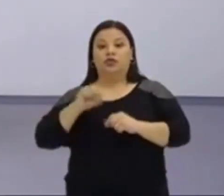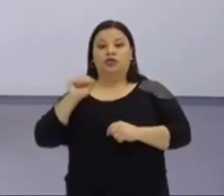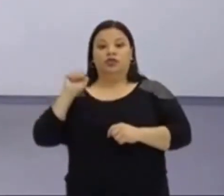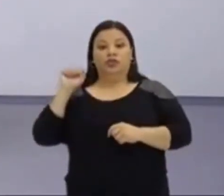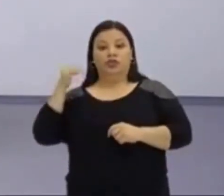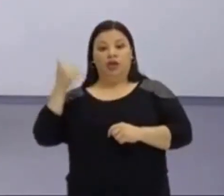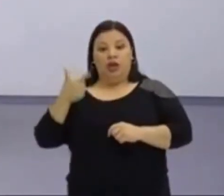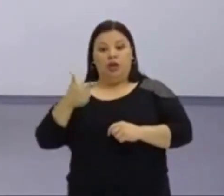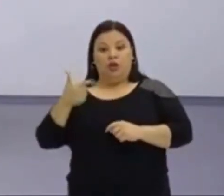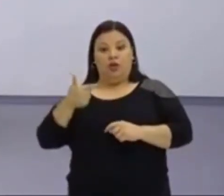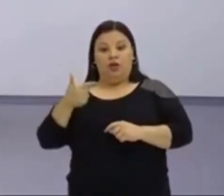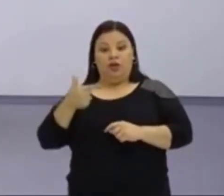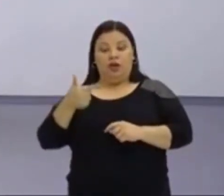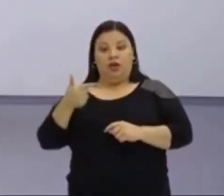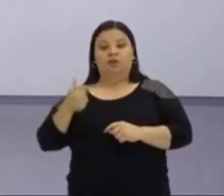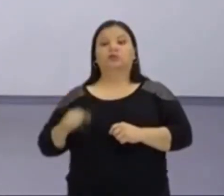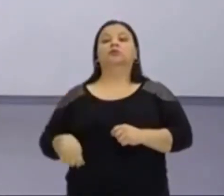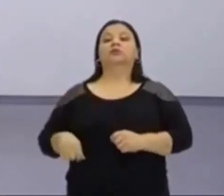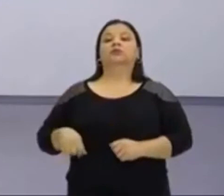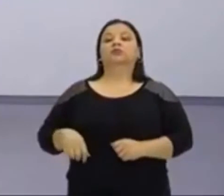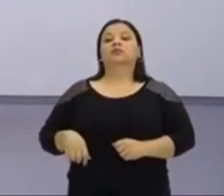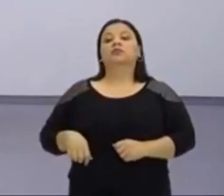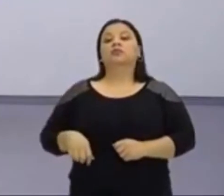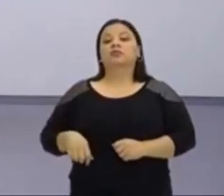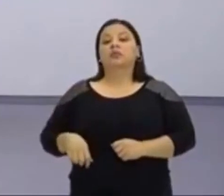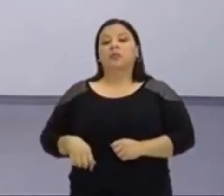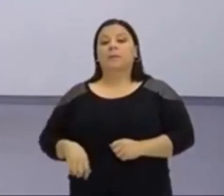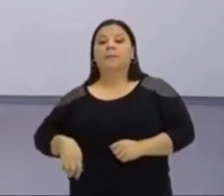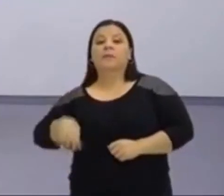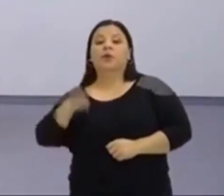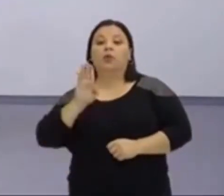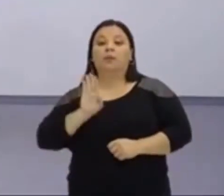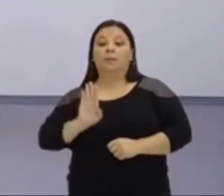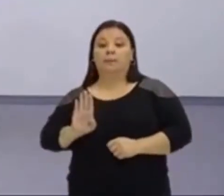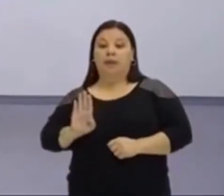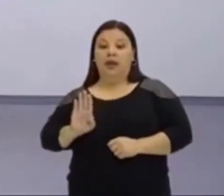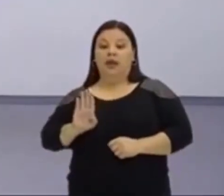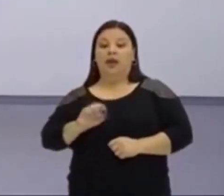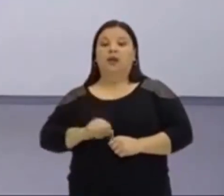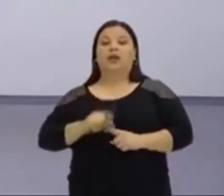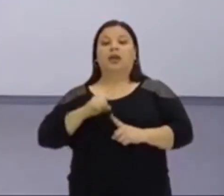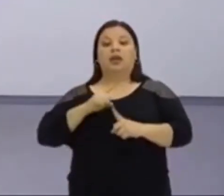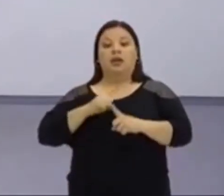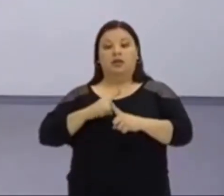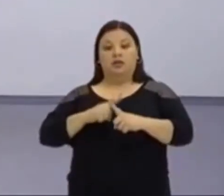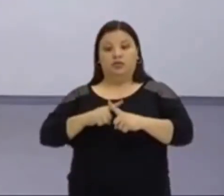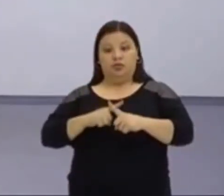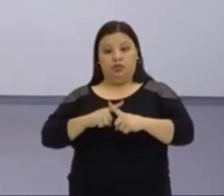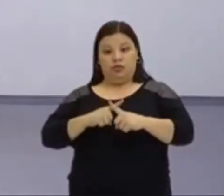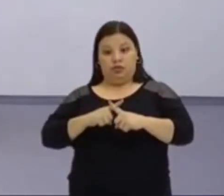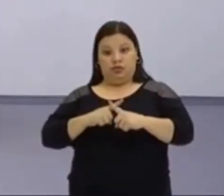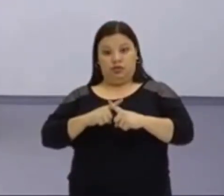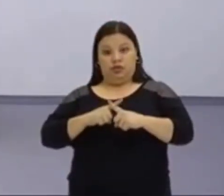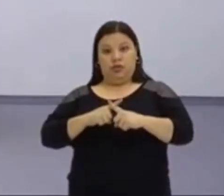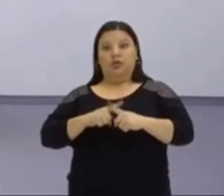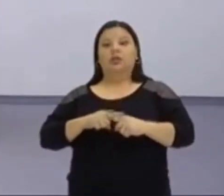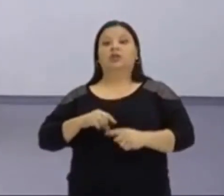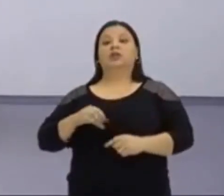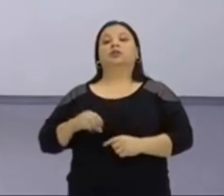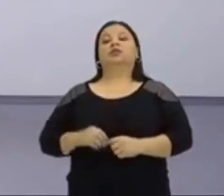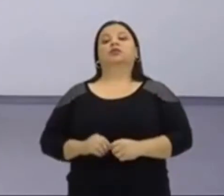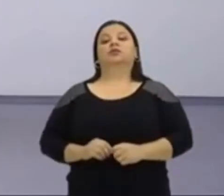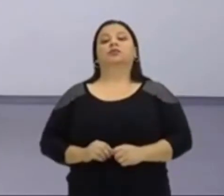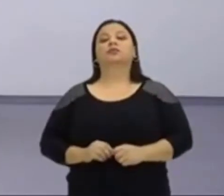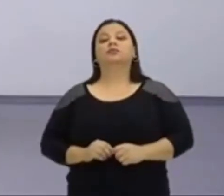independente, aquele que não depende da variável no caso aí, né, Hugo? Correto, né? A condição de existência da função é que esse a seja